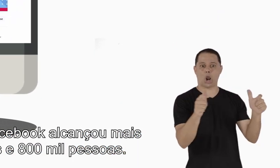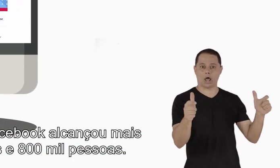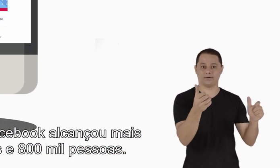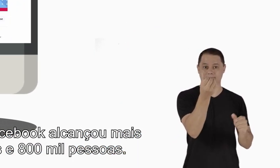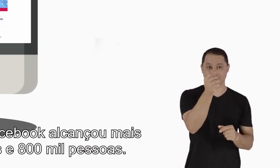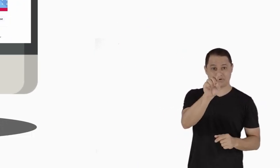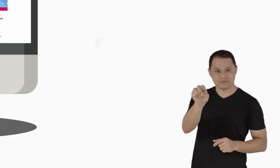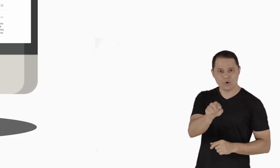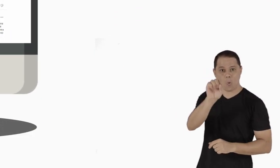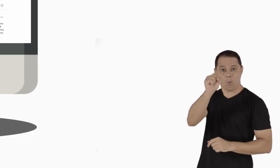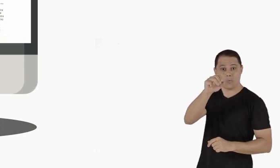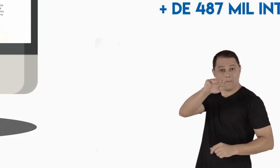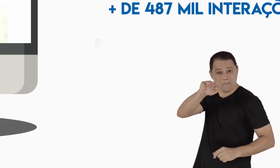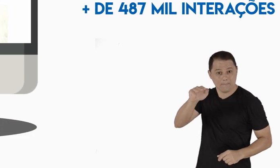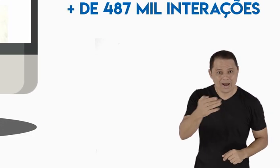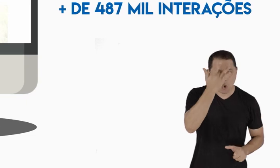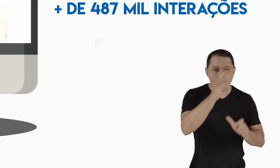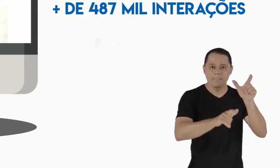pessoas.